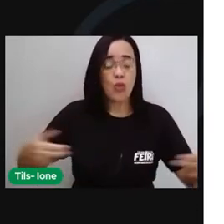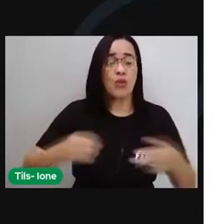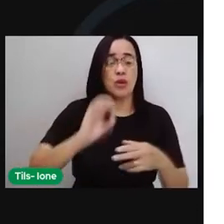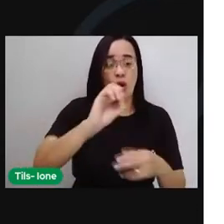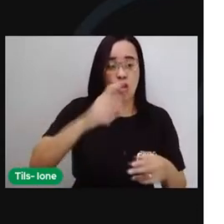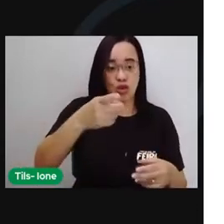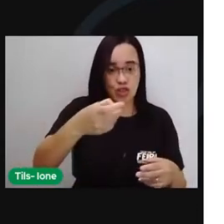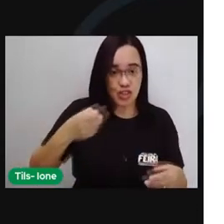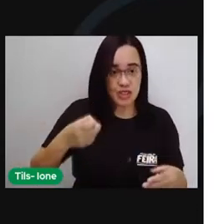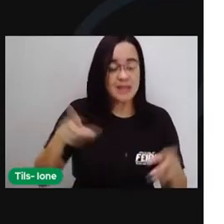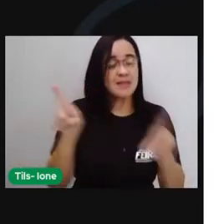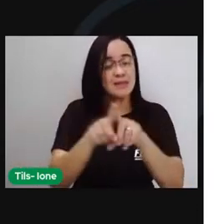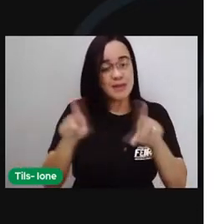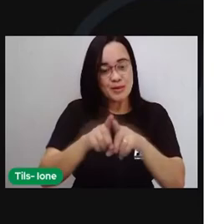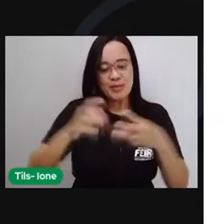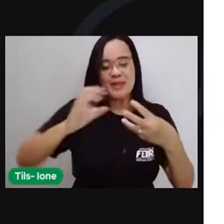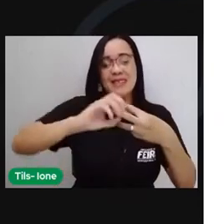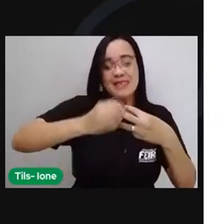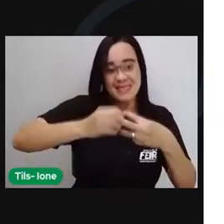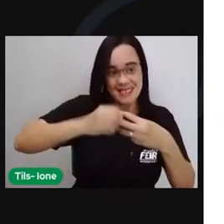para todo o nosso corpo.